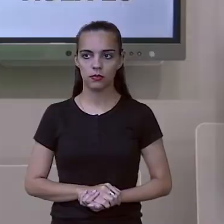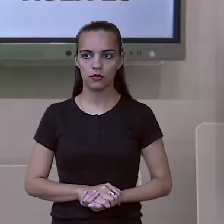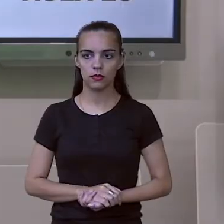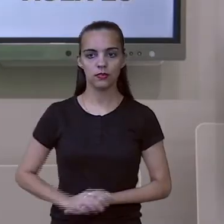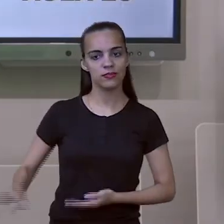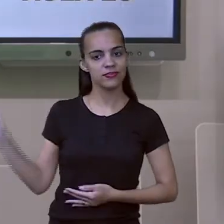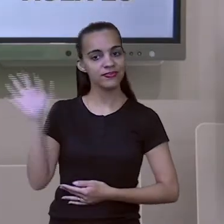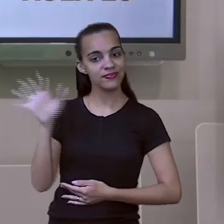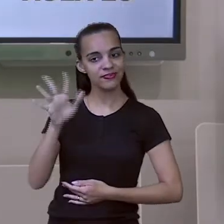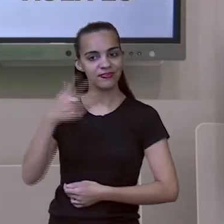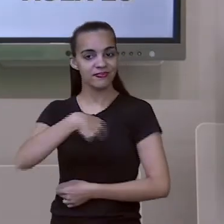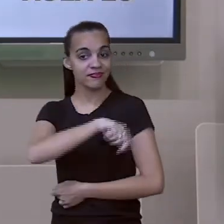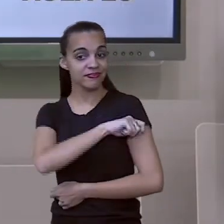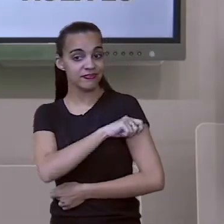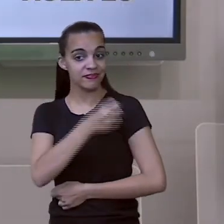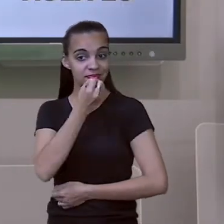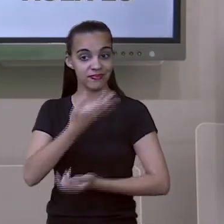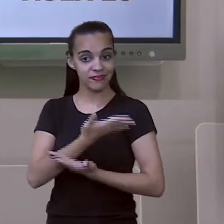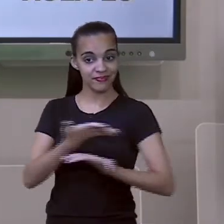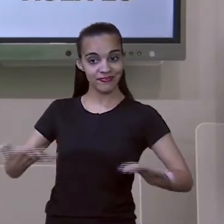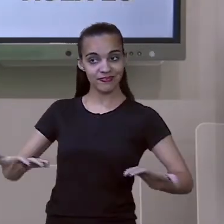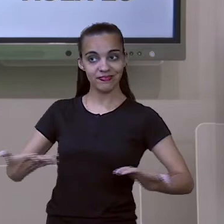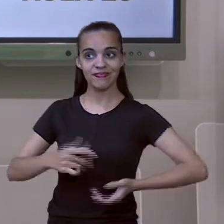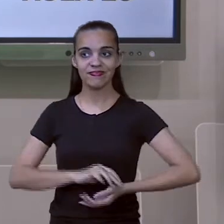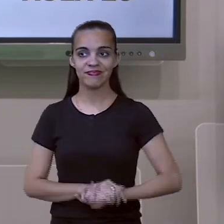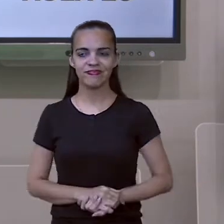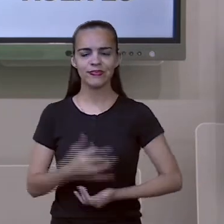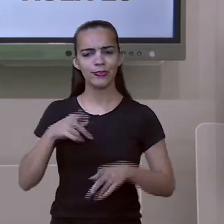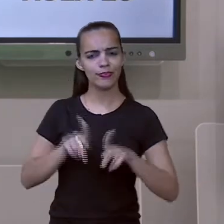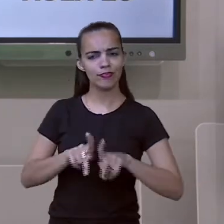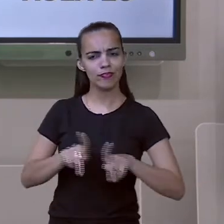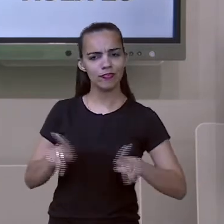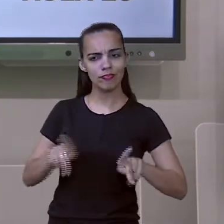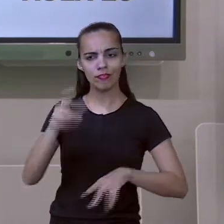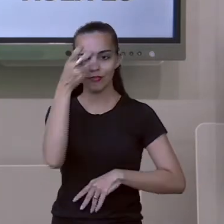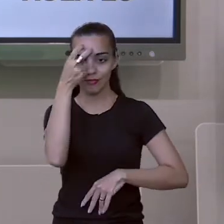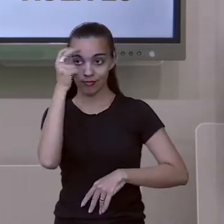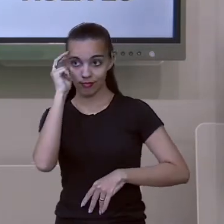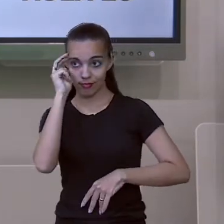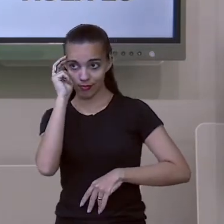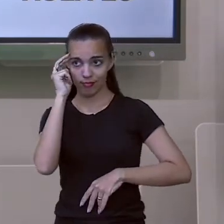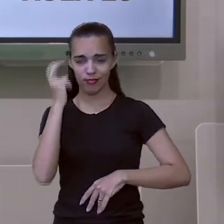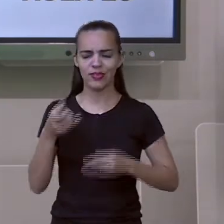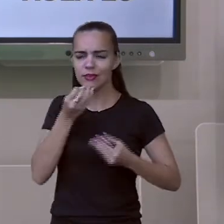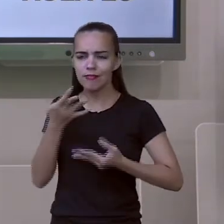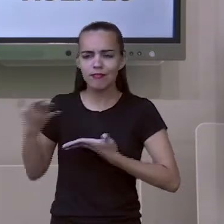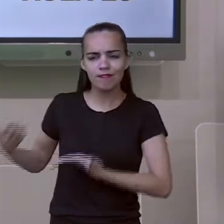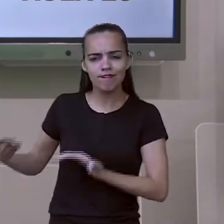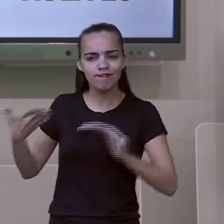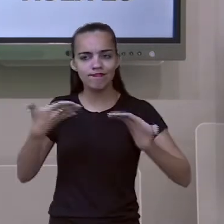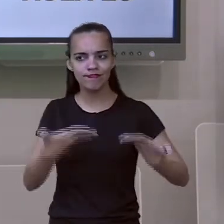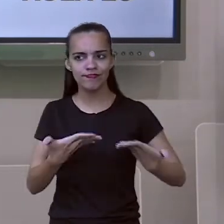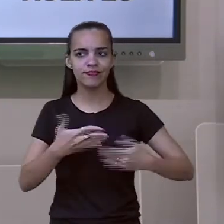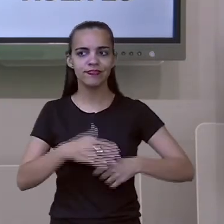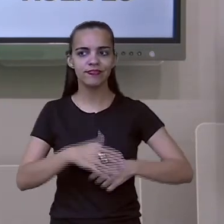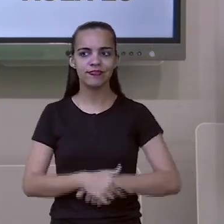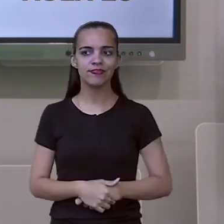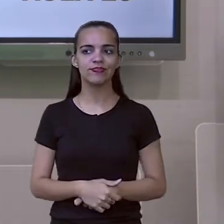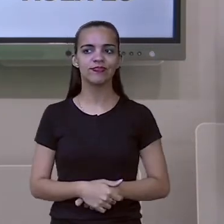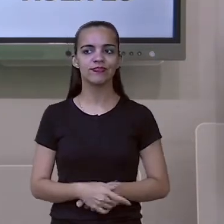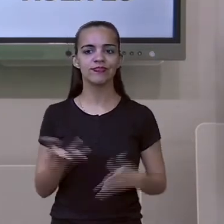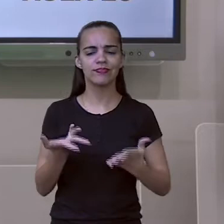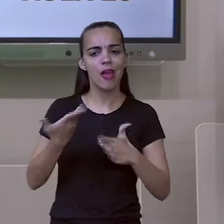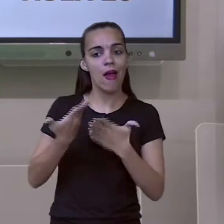Olá, estudantes! Tudo bem com vocês? Eu sou o professor David. Sejam muito bem-vindos à